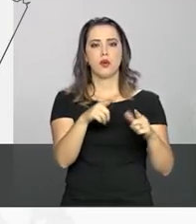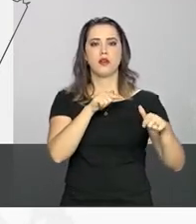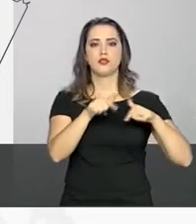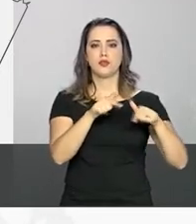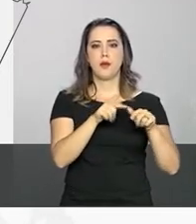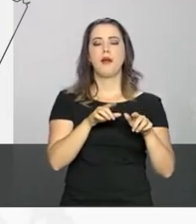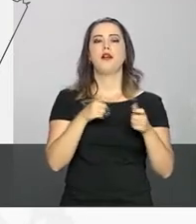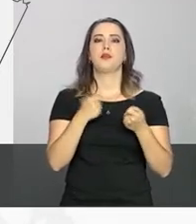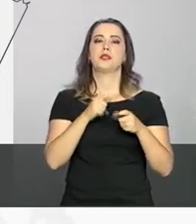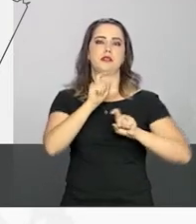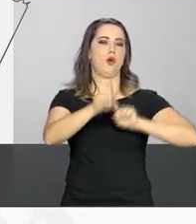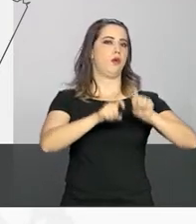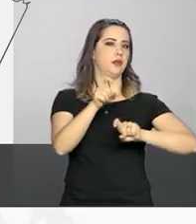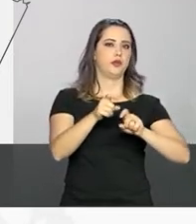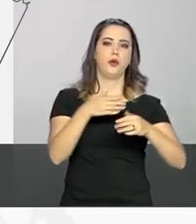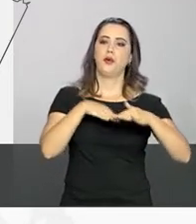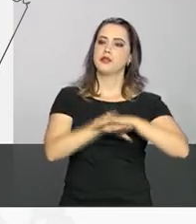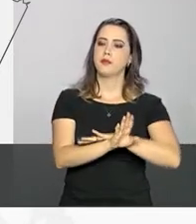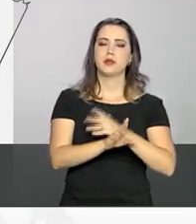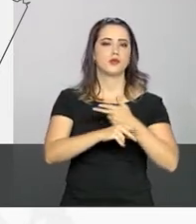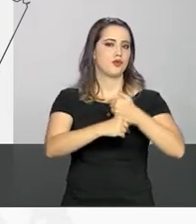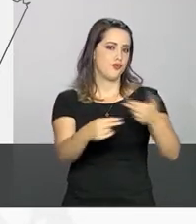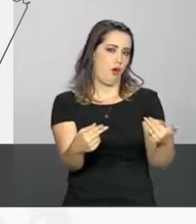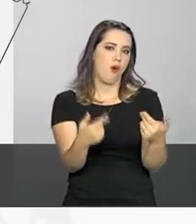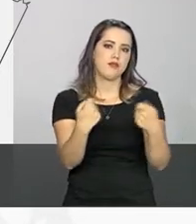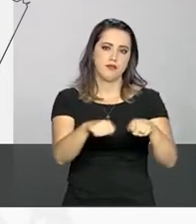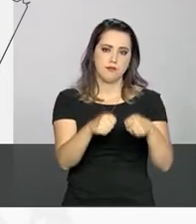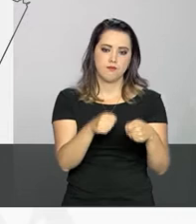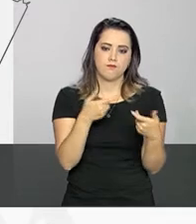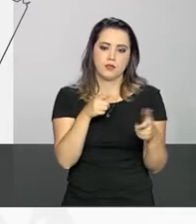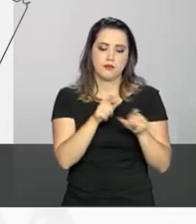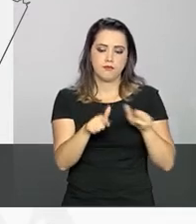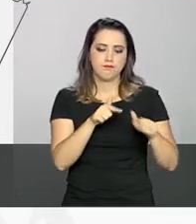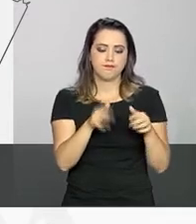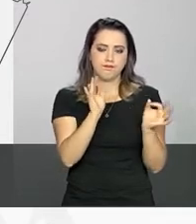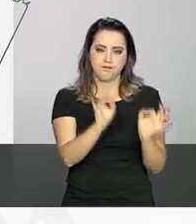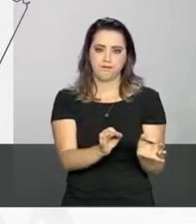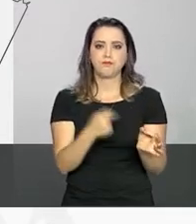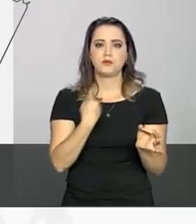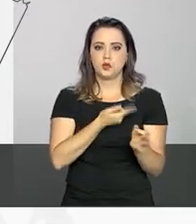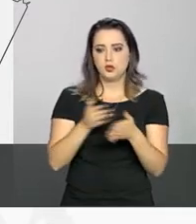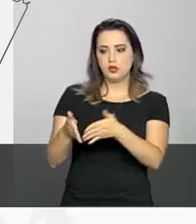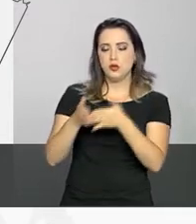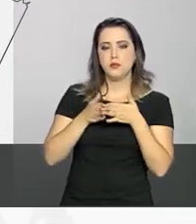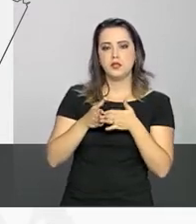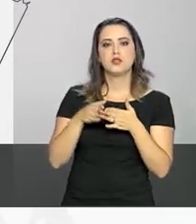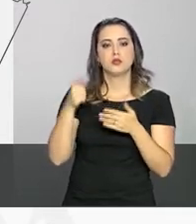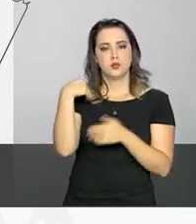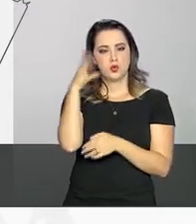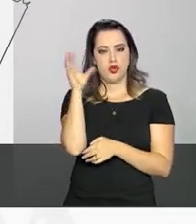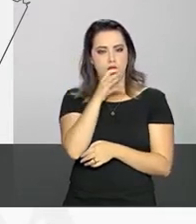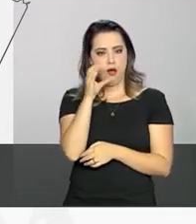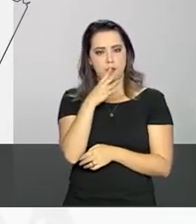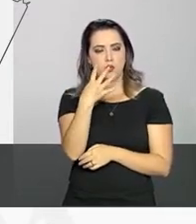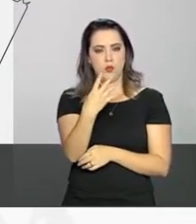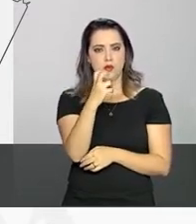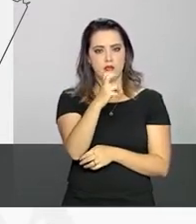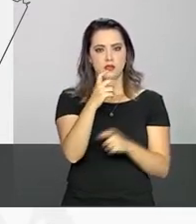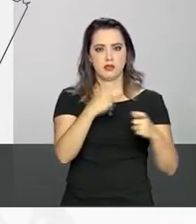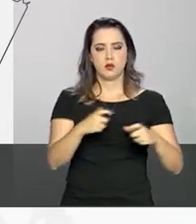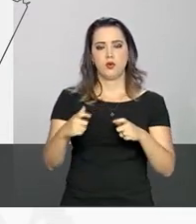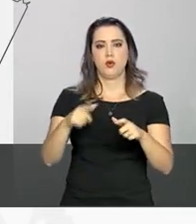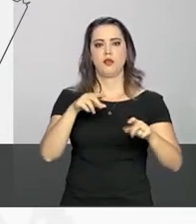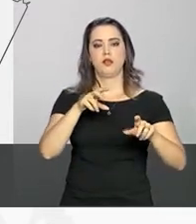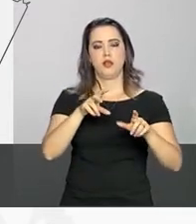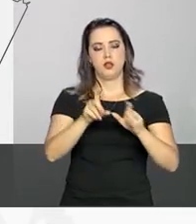computadores, etc, impressoras e tal, e nós já encaminhamos esse pedido, estamos atendendo essas 45 estações de